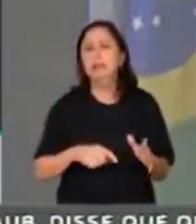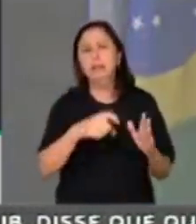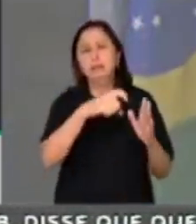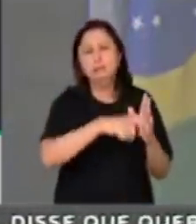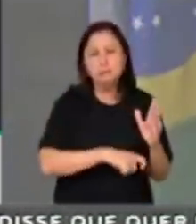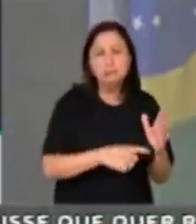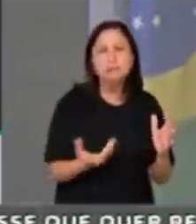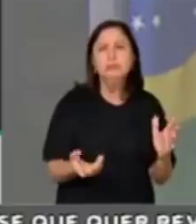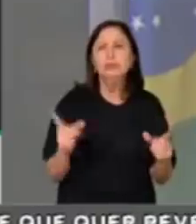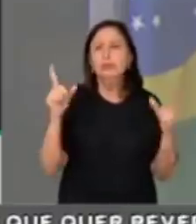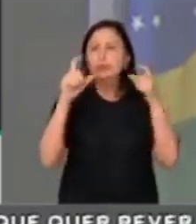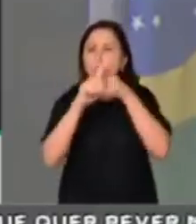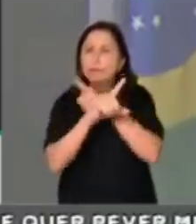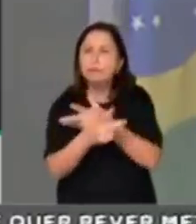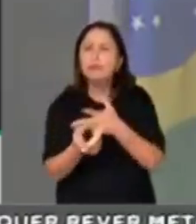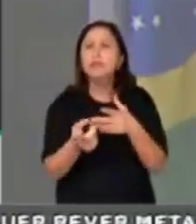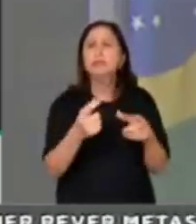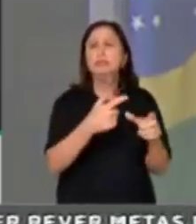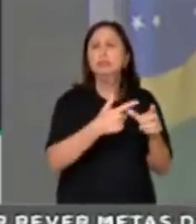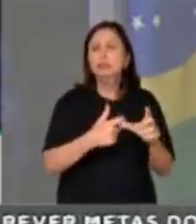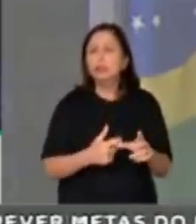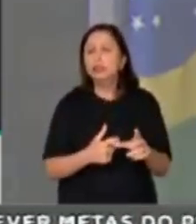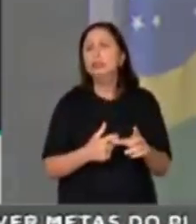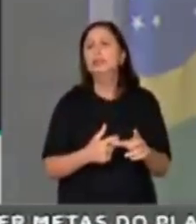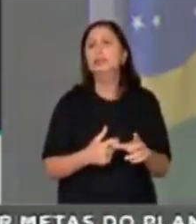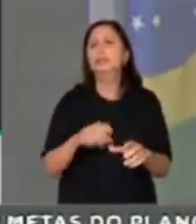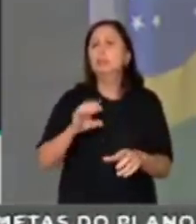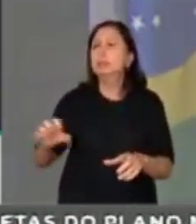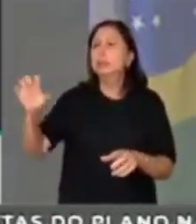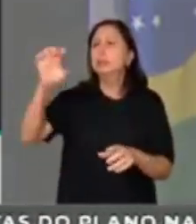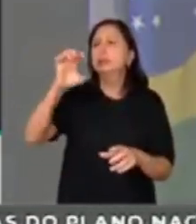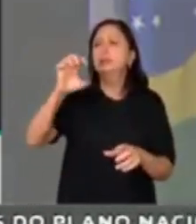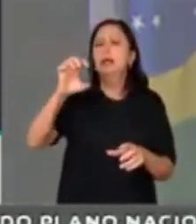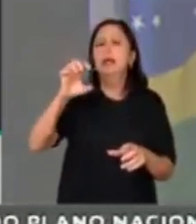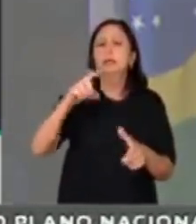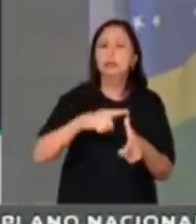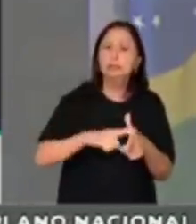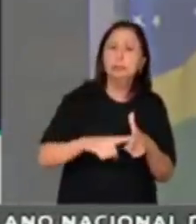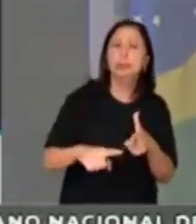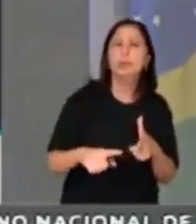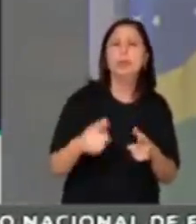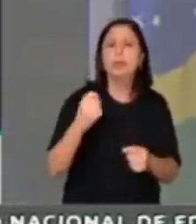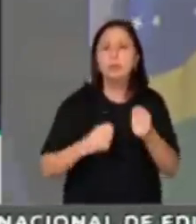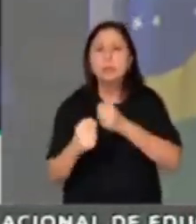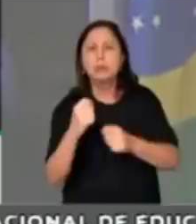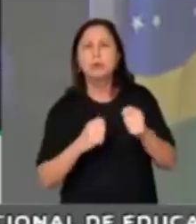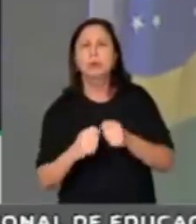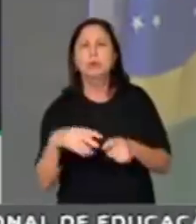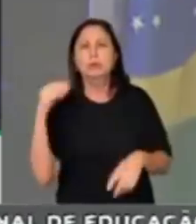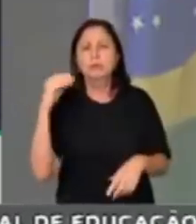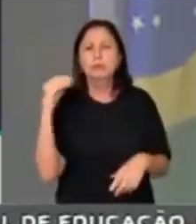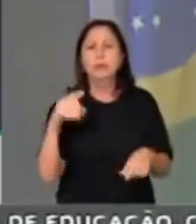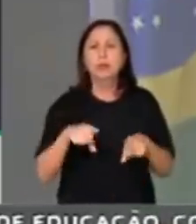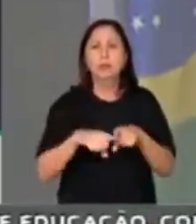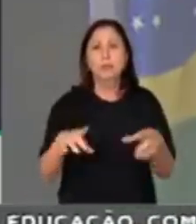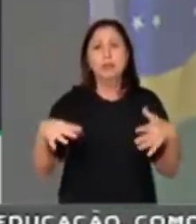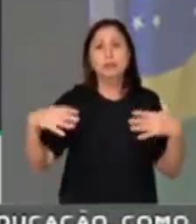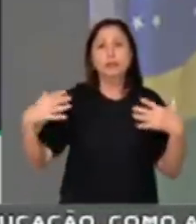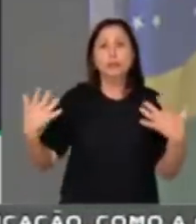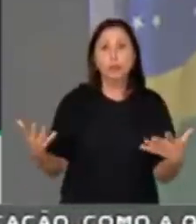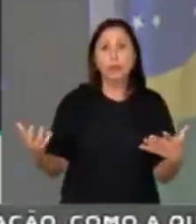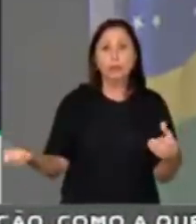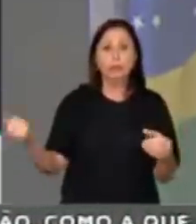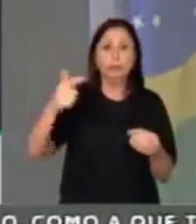dinheiro da União, porque os estados estão quebrados, e justamente por isso pedem para que nós aprovemos a reforma previdenciária. Mas quando voltam para os seus